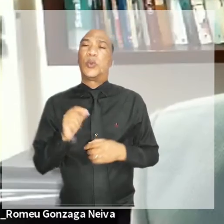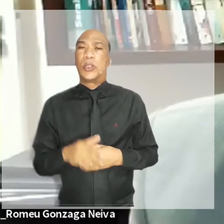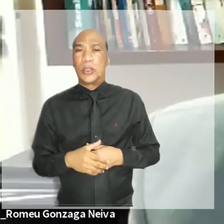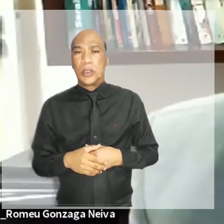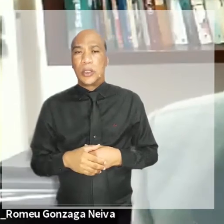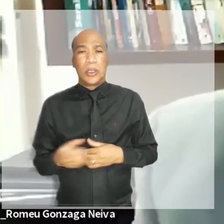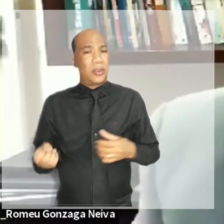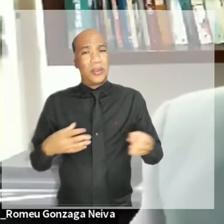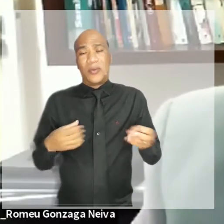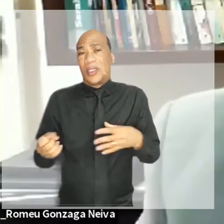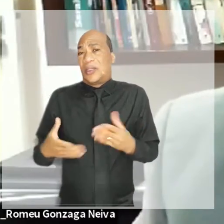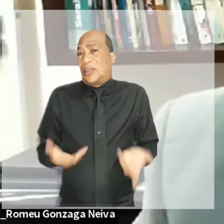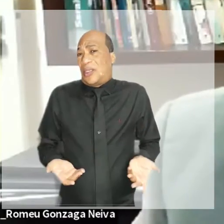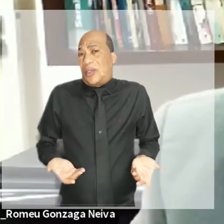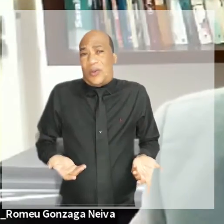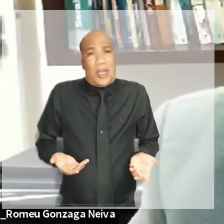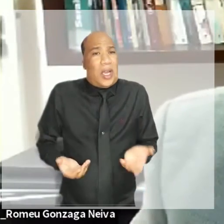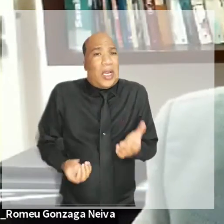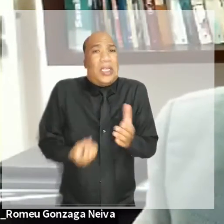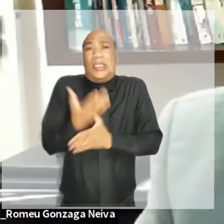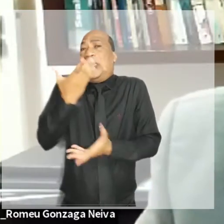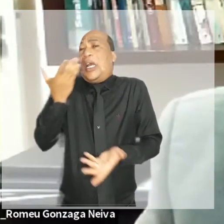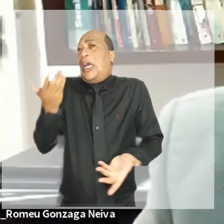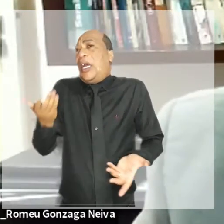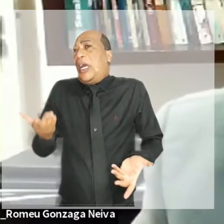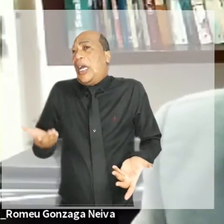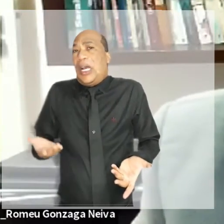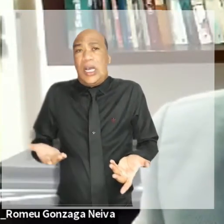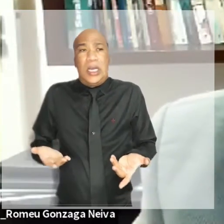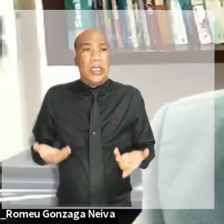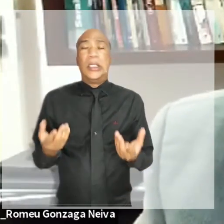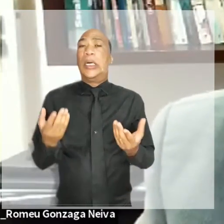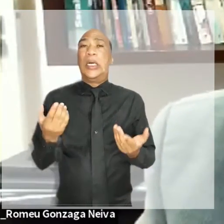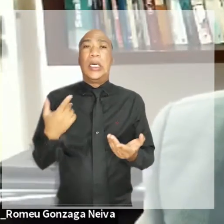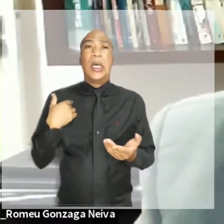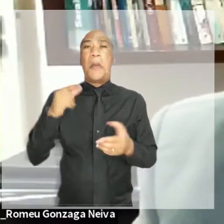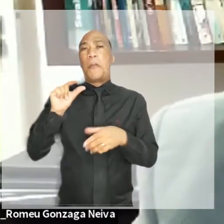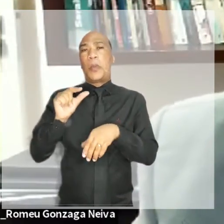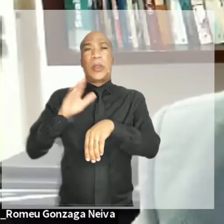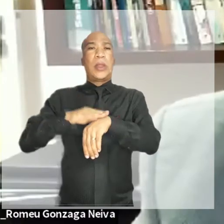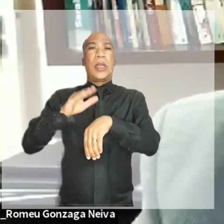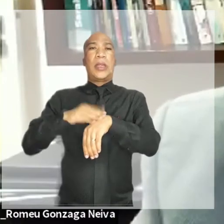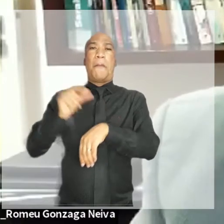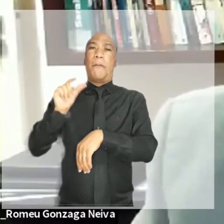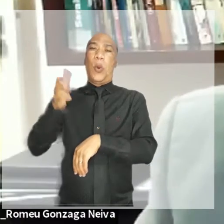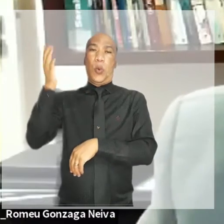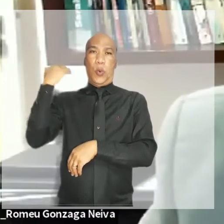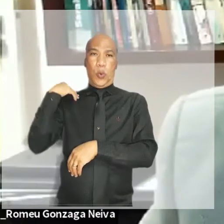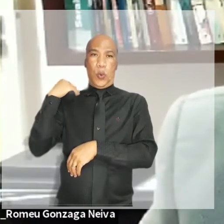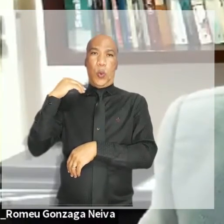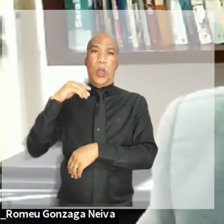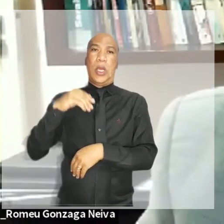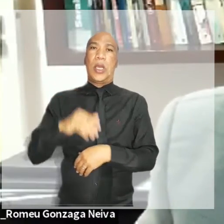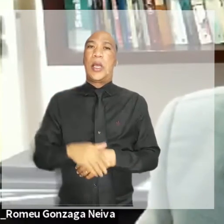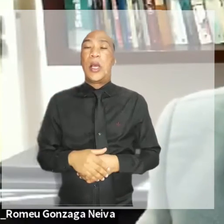inauguramos, lançamos há pouco tempo, o laboratório Aurora,